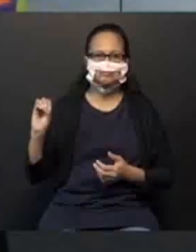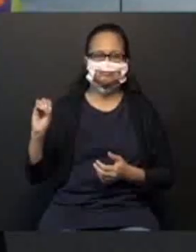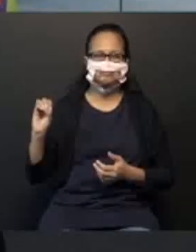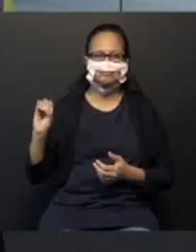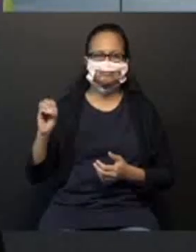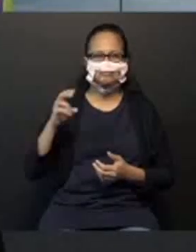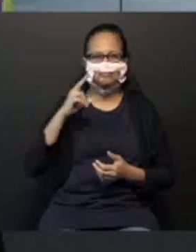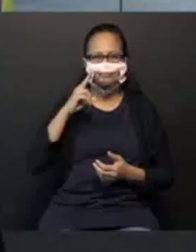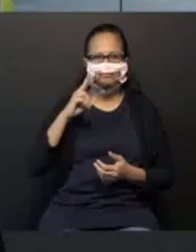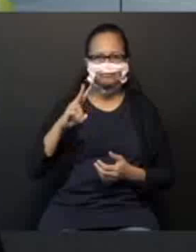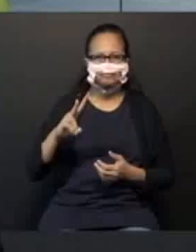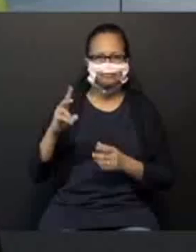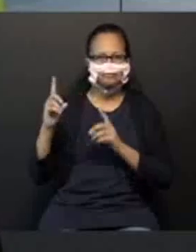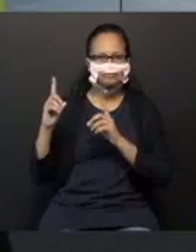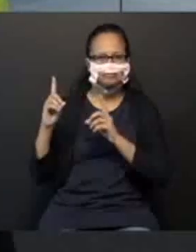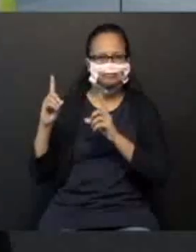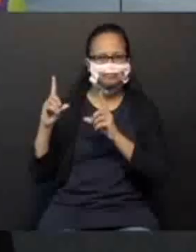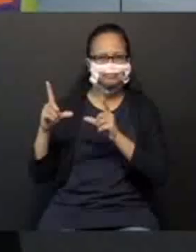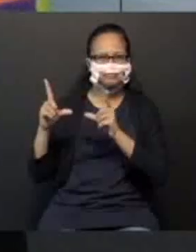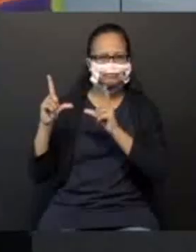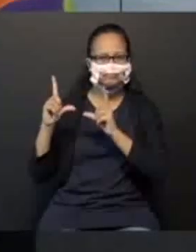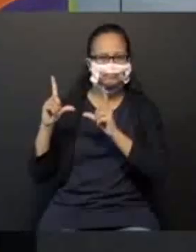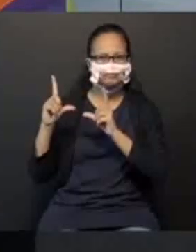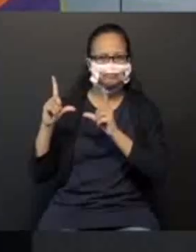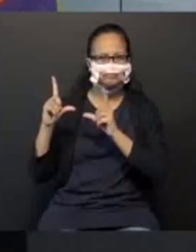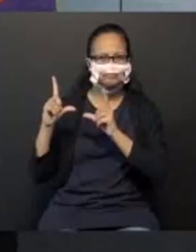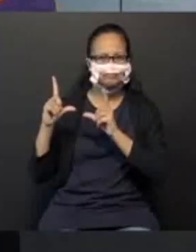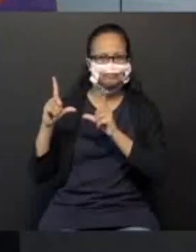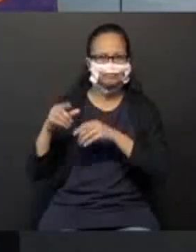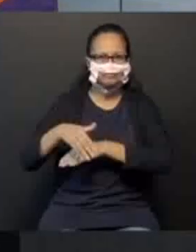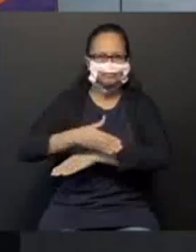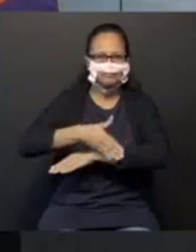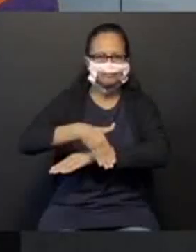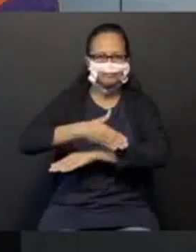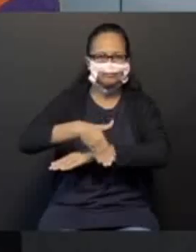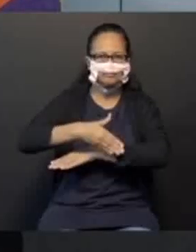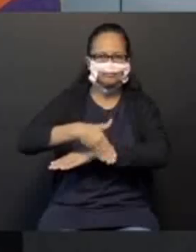Observe a figura. É uma rua, não é?